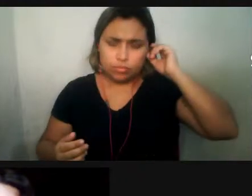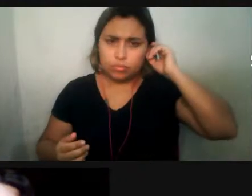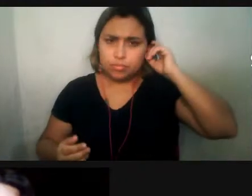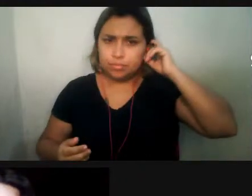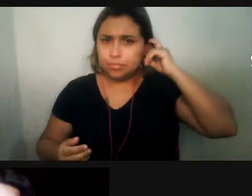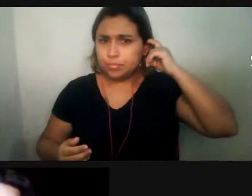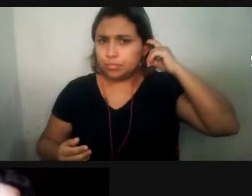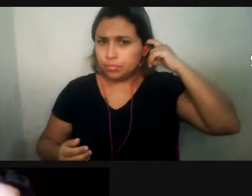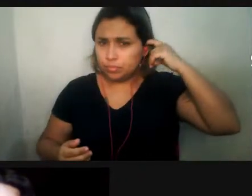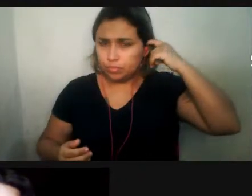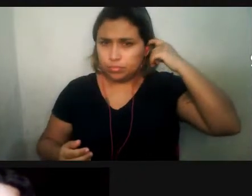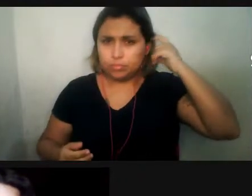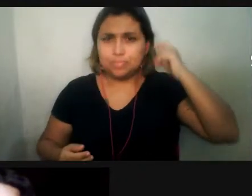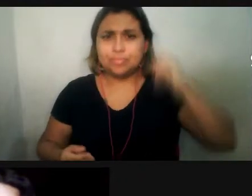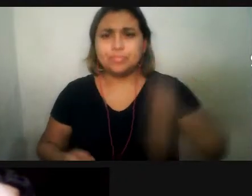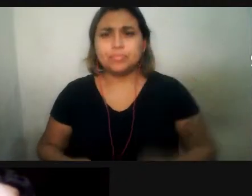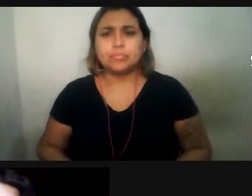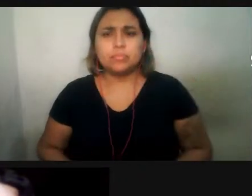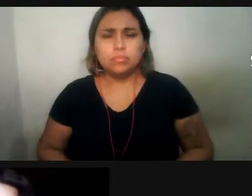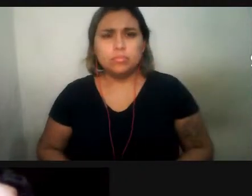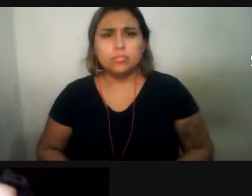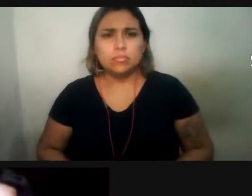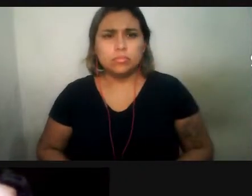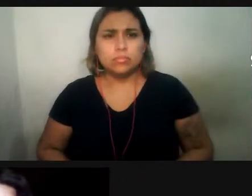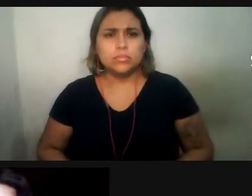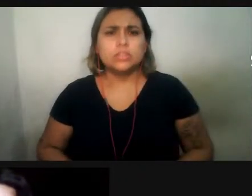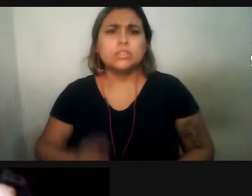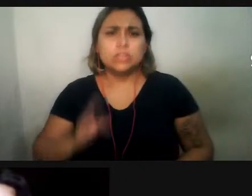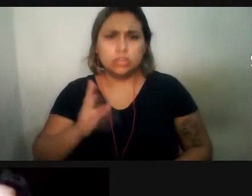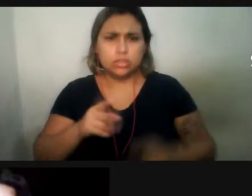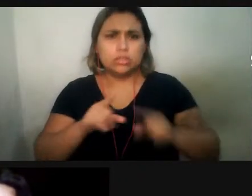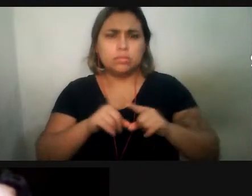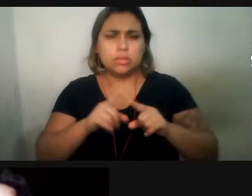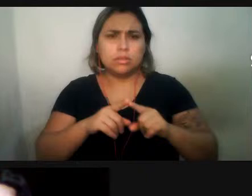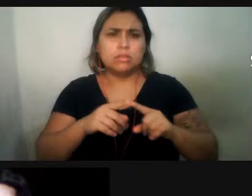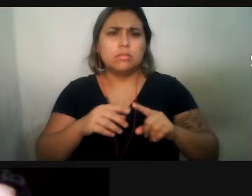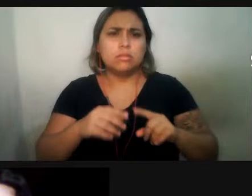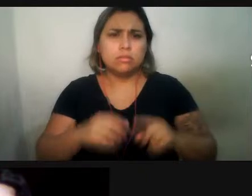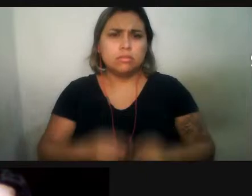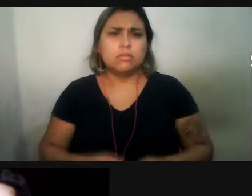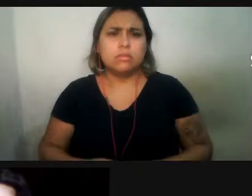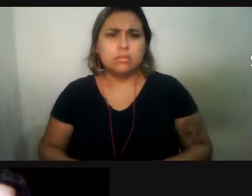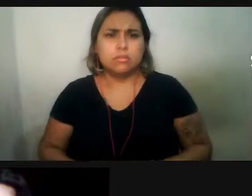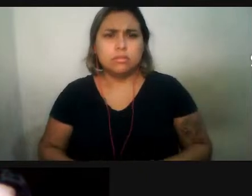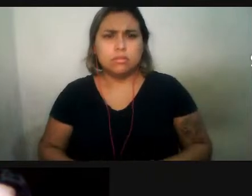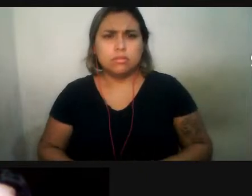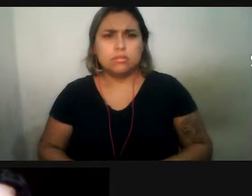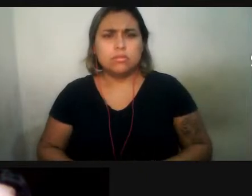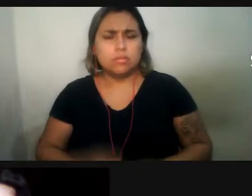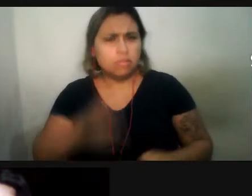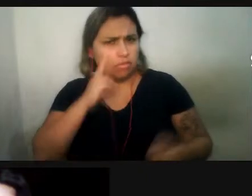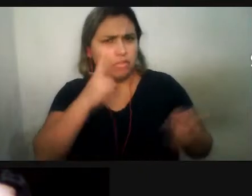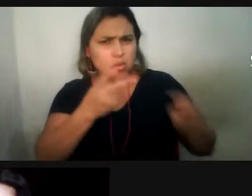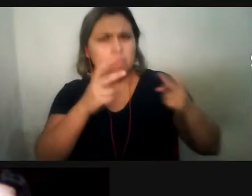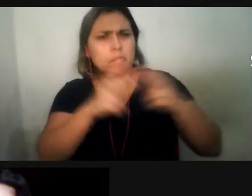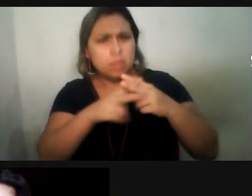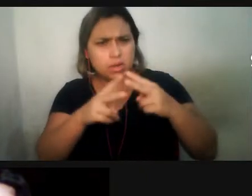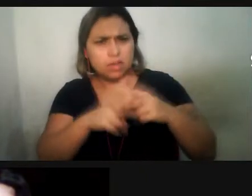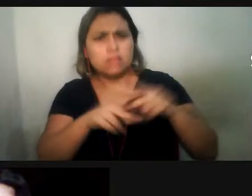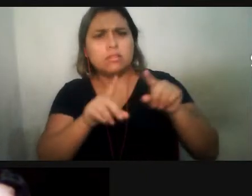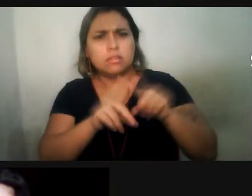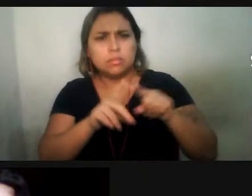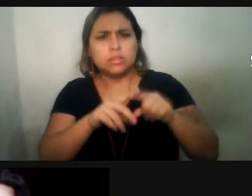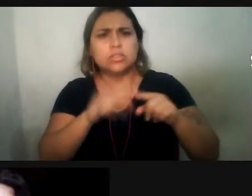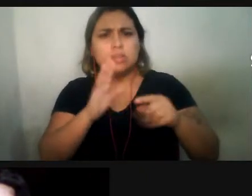boto que foi morto a porrada, né, claramente, tinha muitos hematomas, era uma fêmea, e